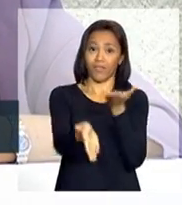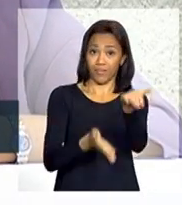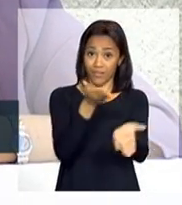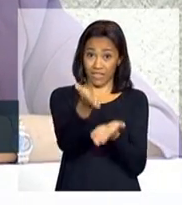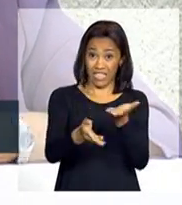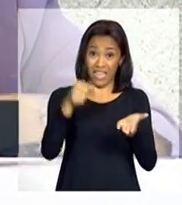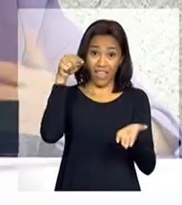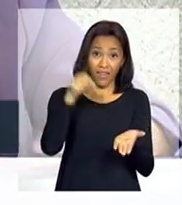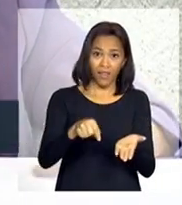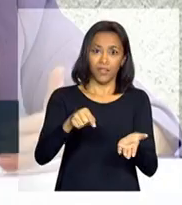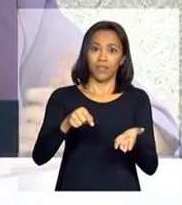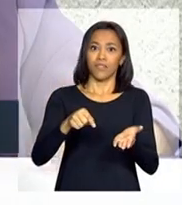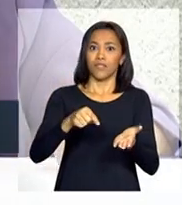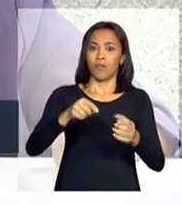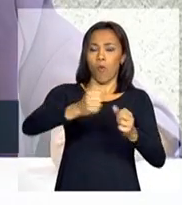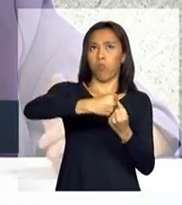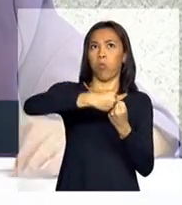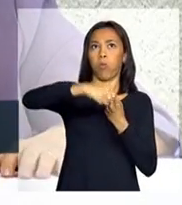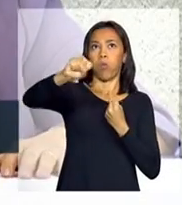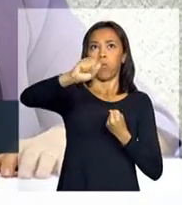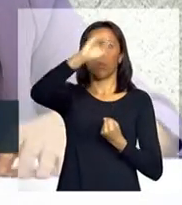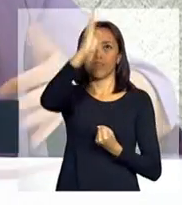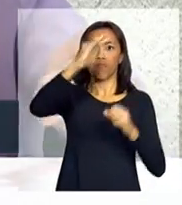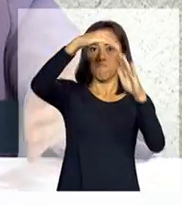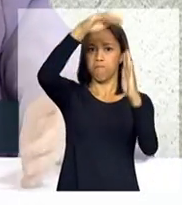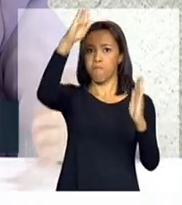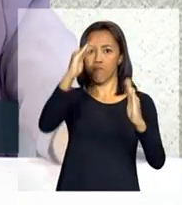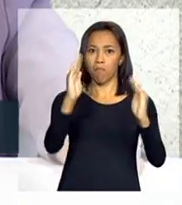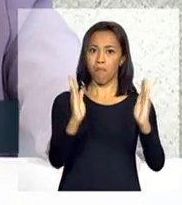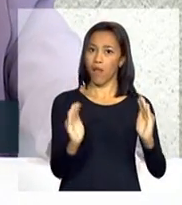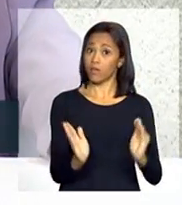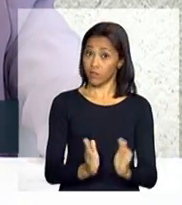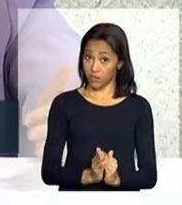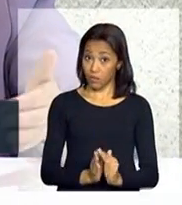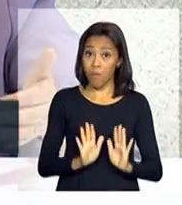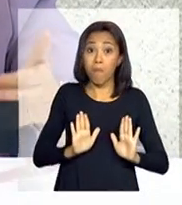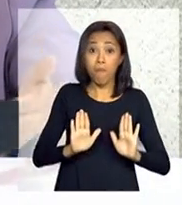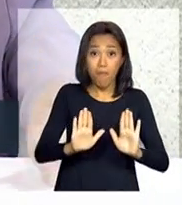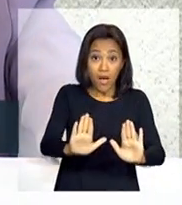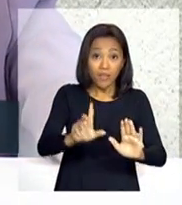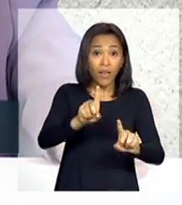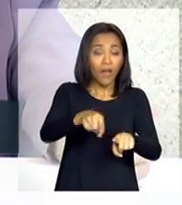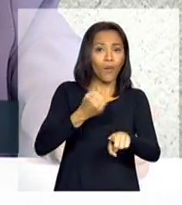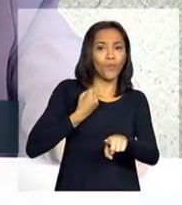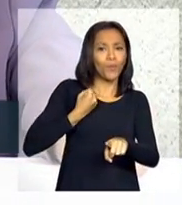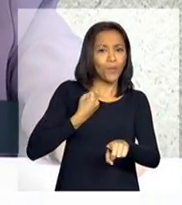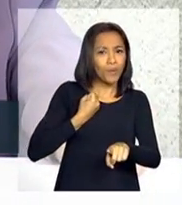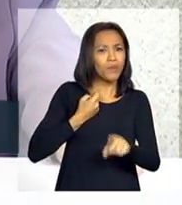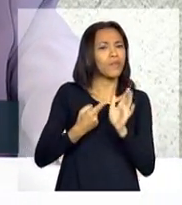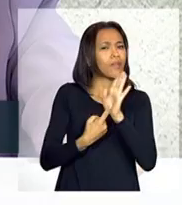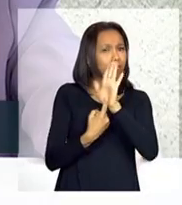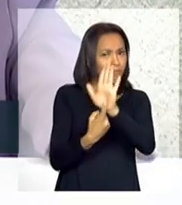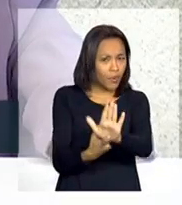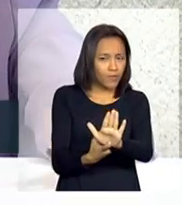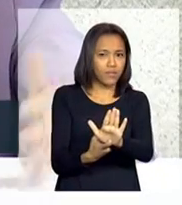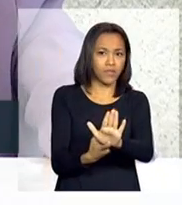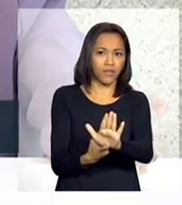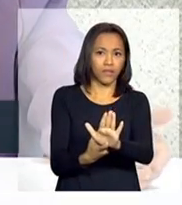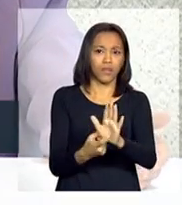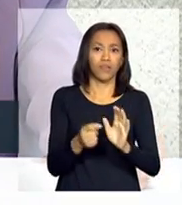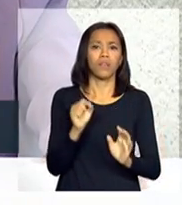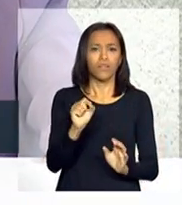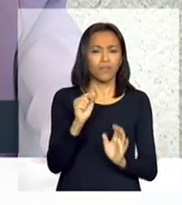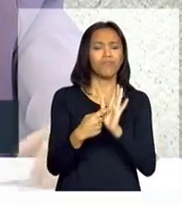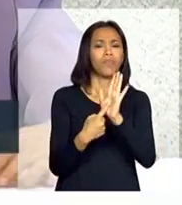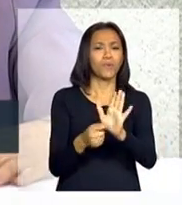tamanho do nosso país, do continente. Mas é um número que já diz alguma coisa. Já